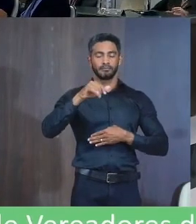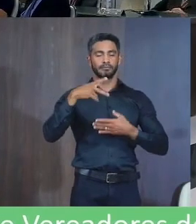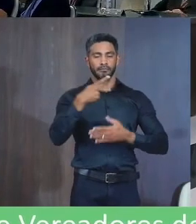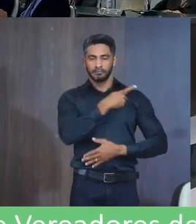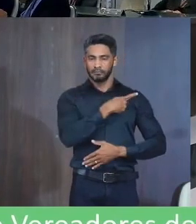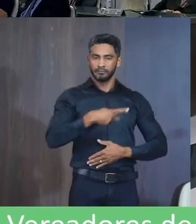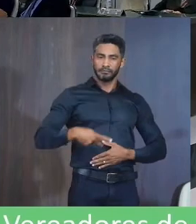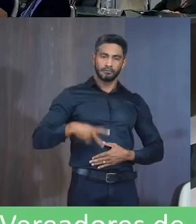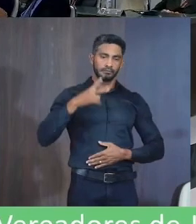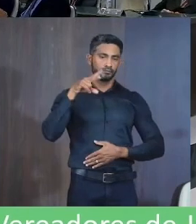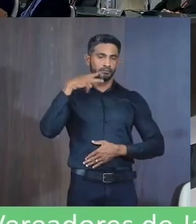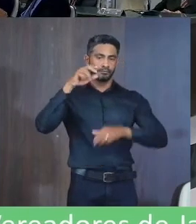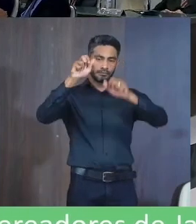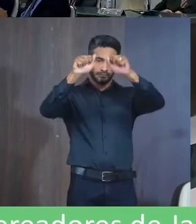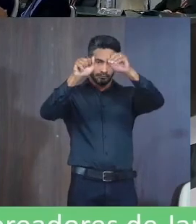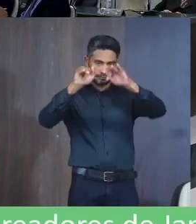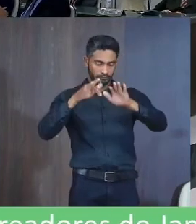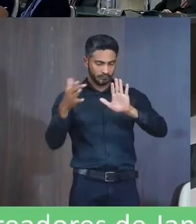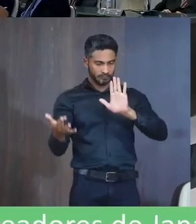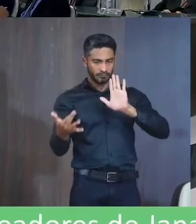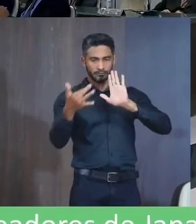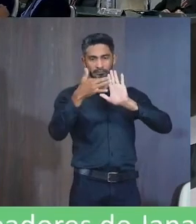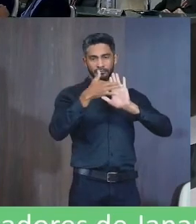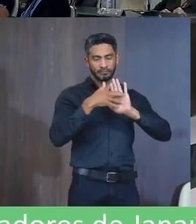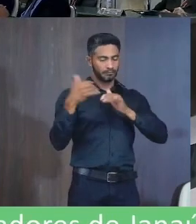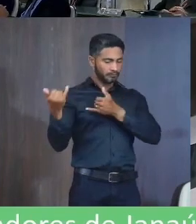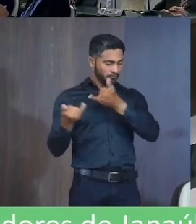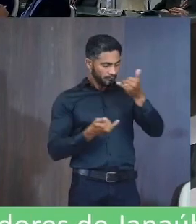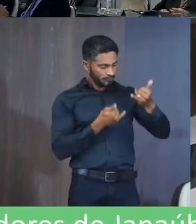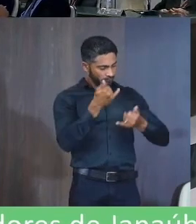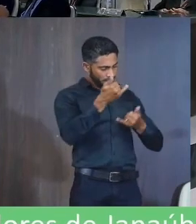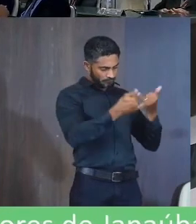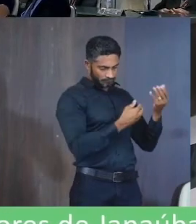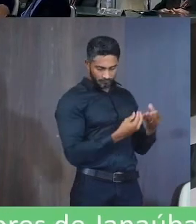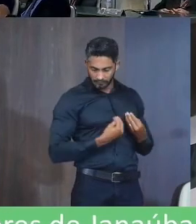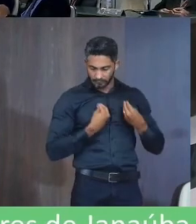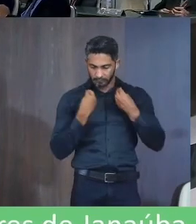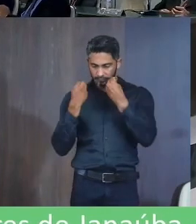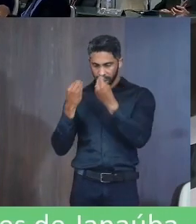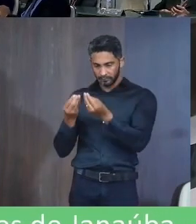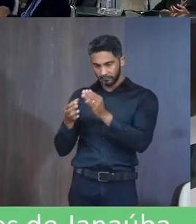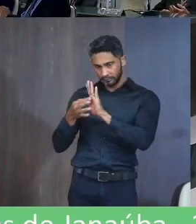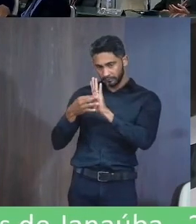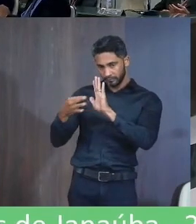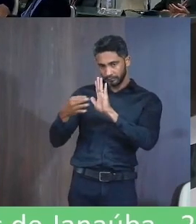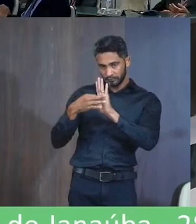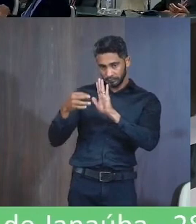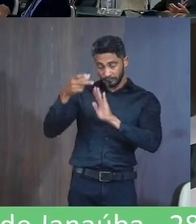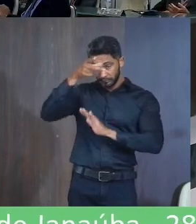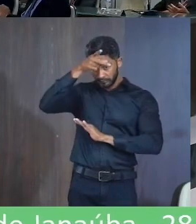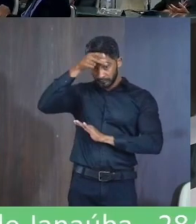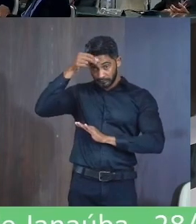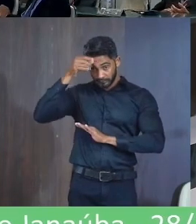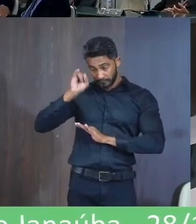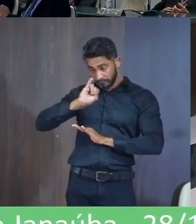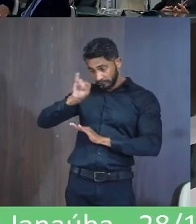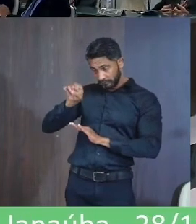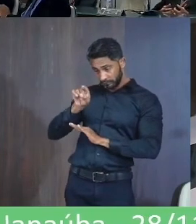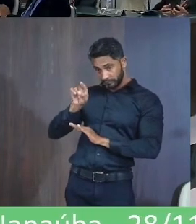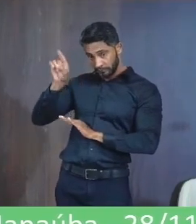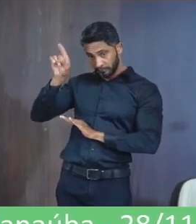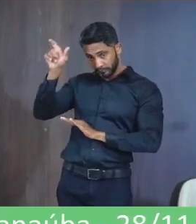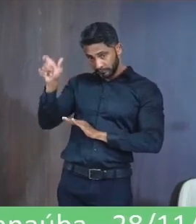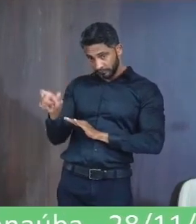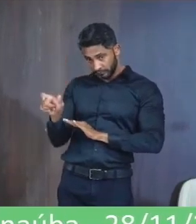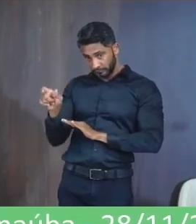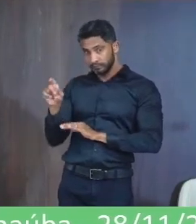Presidente O vereador Que subscreve Vem Depois de ouvir O plenário Na forma regimental Sugeri Sugeri ao senhor Prefeito Municipal De Janaúba Senhor José Aparecido